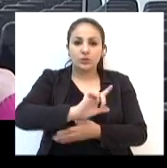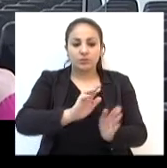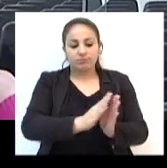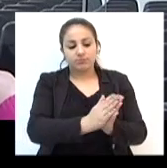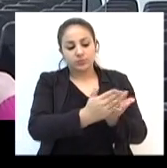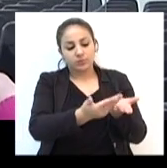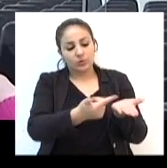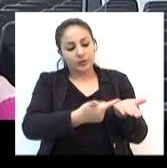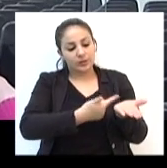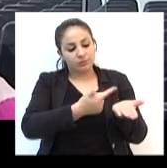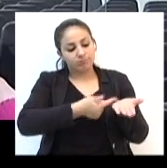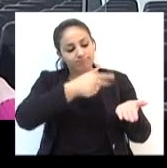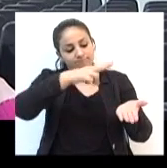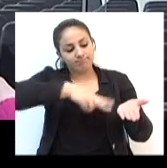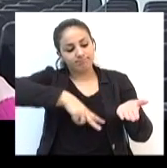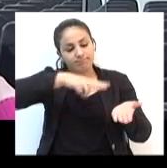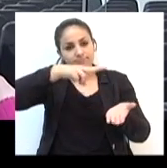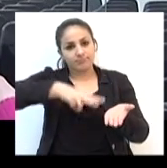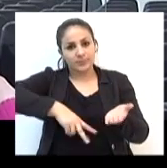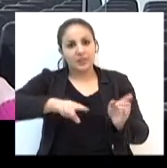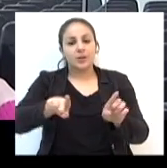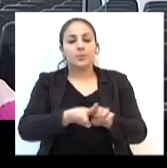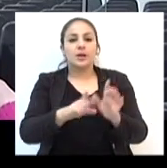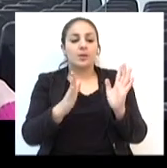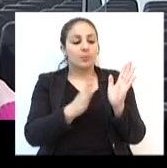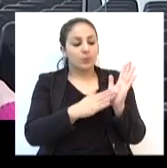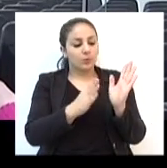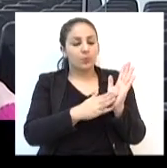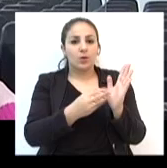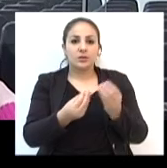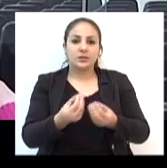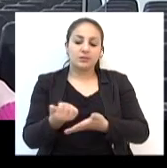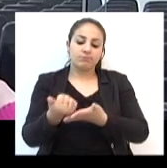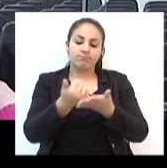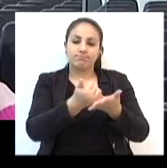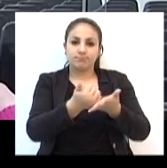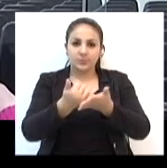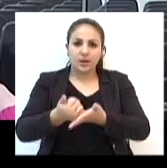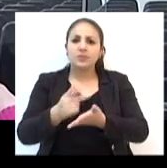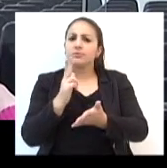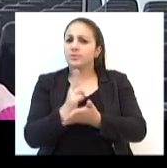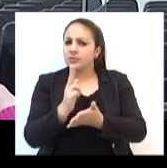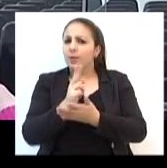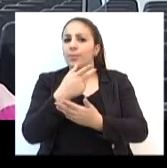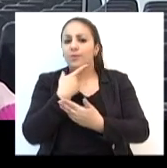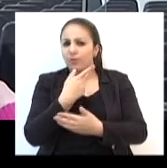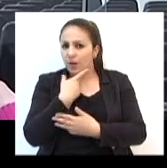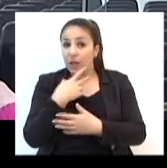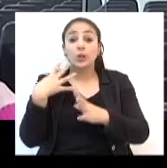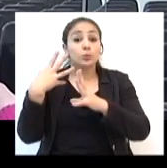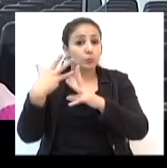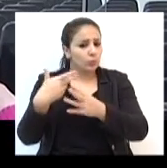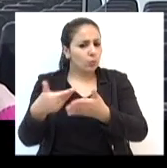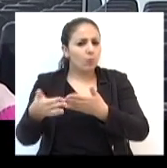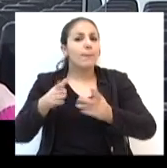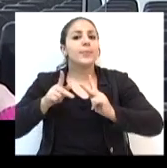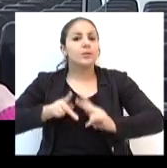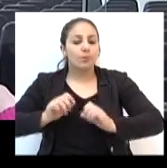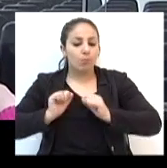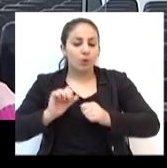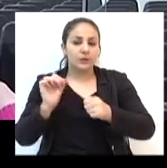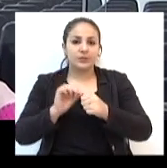o livro e fazer a leitura. Claro que a proposta que ele traz e que ele sempre diz que todos podem fazer